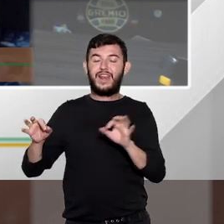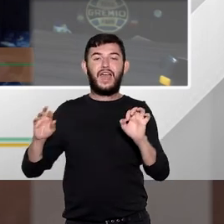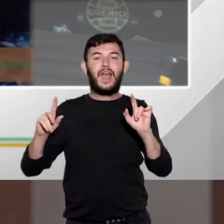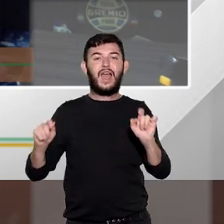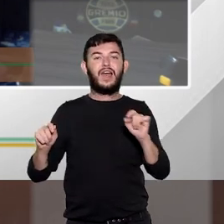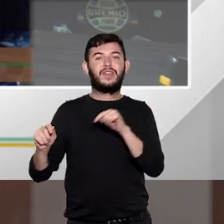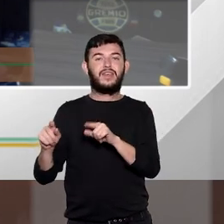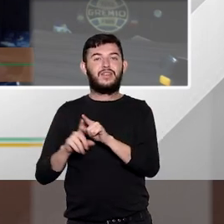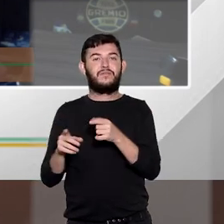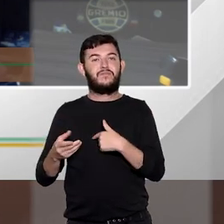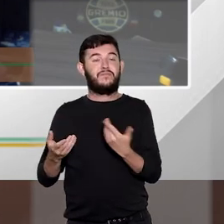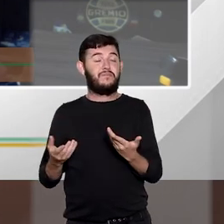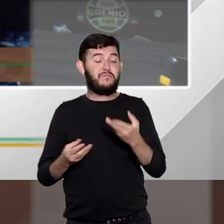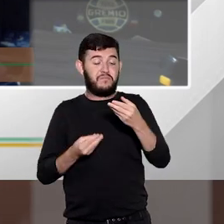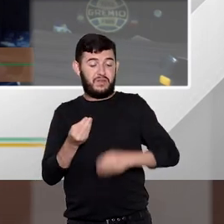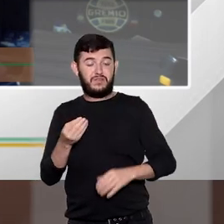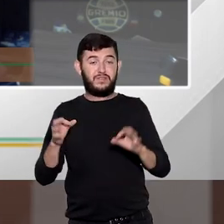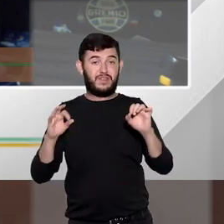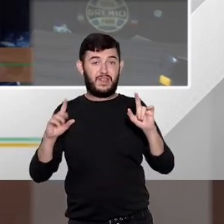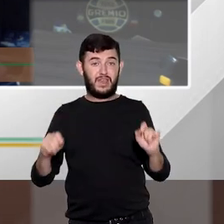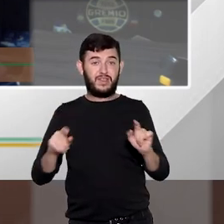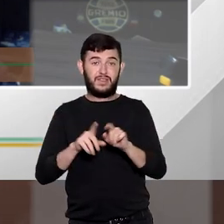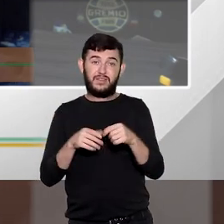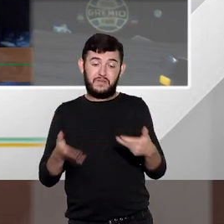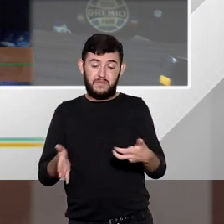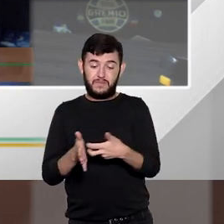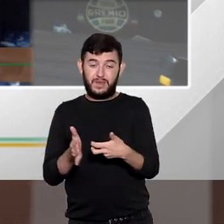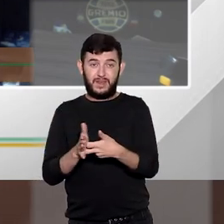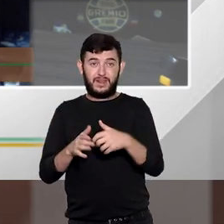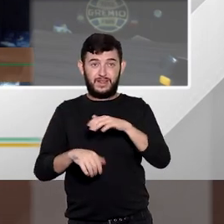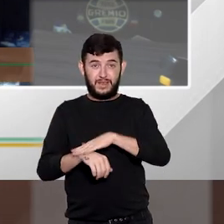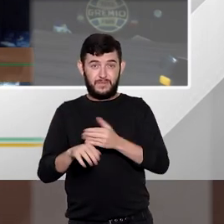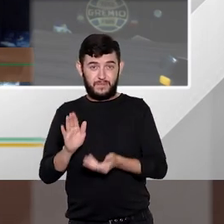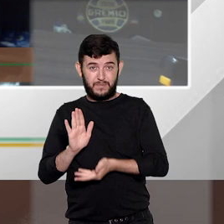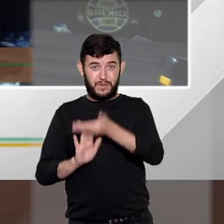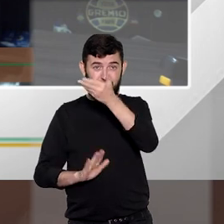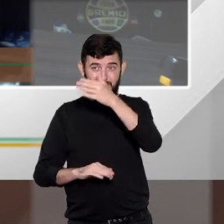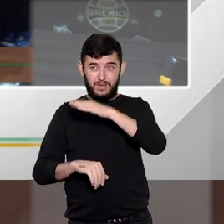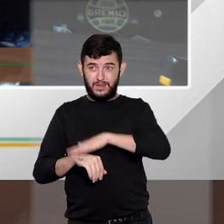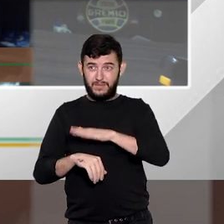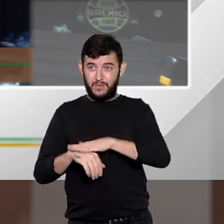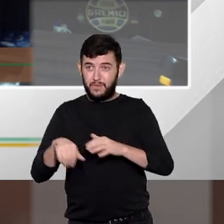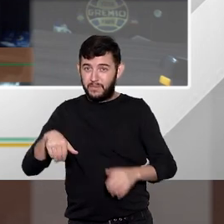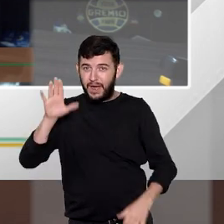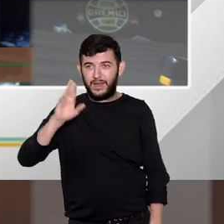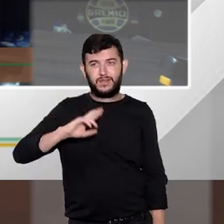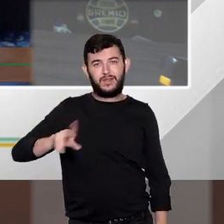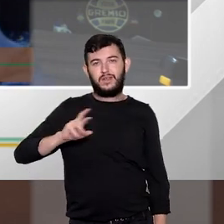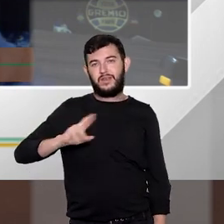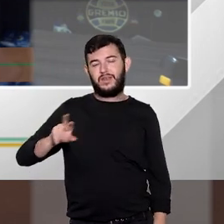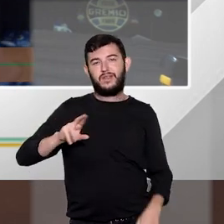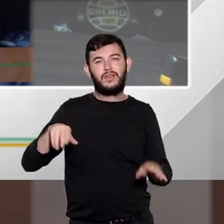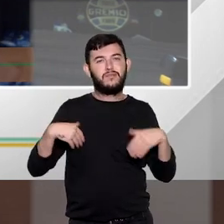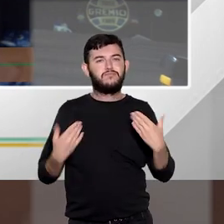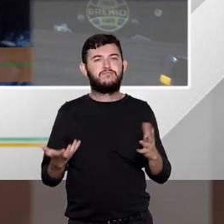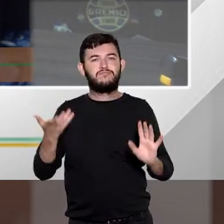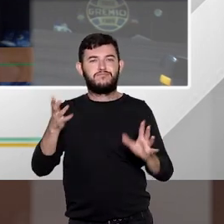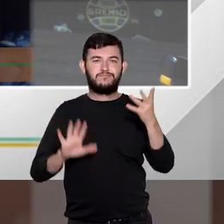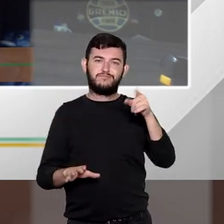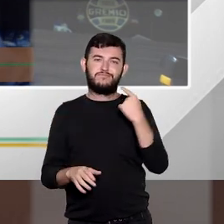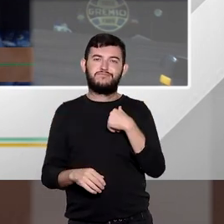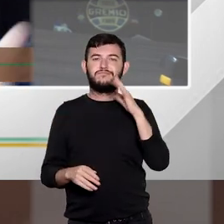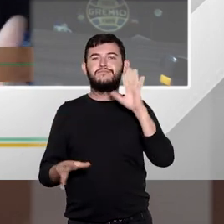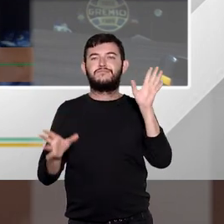incidiria esta causa de aumento de pena isso é uma situação peculiar em decorrência do que